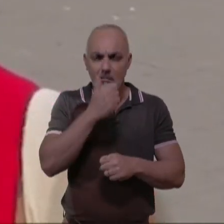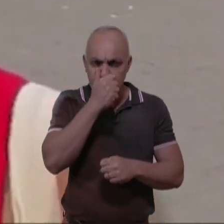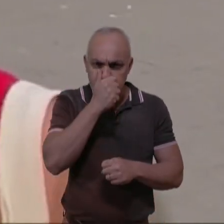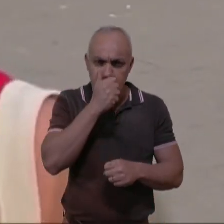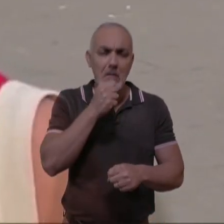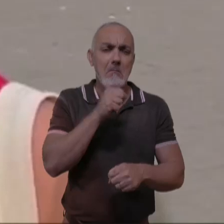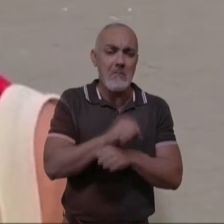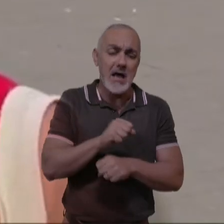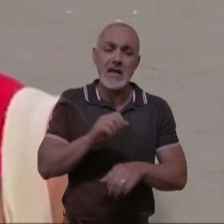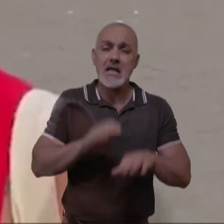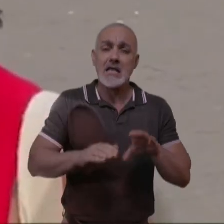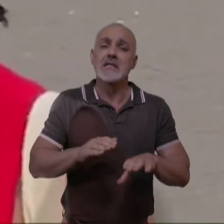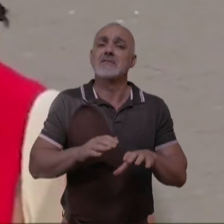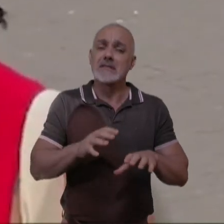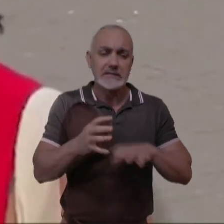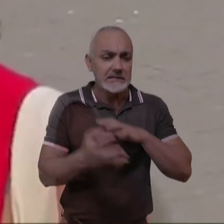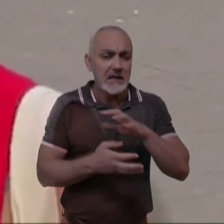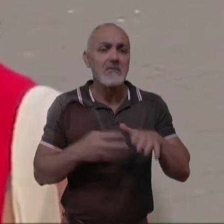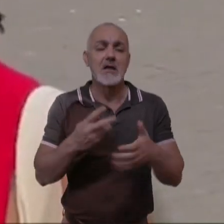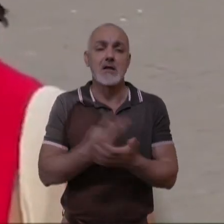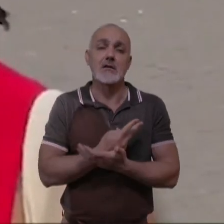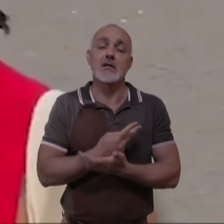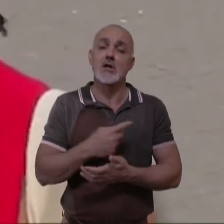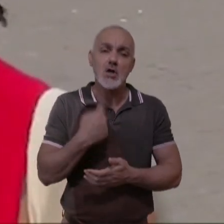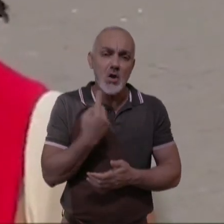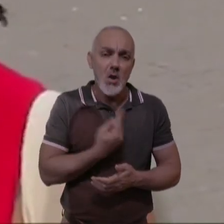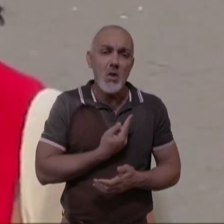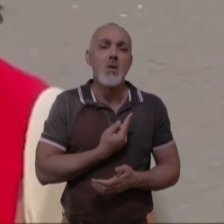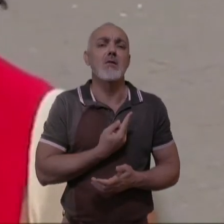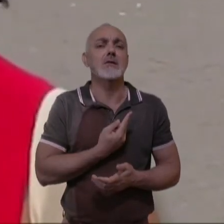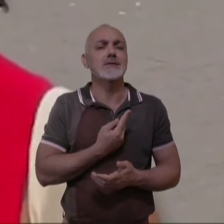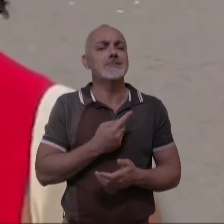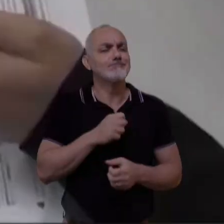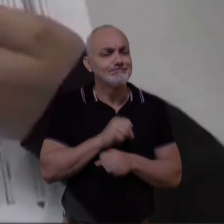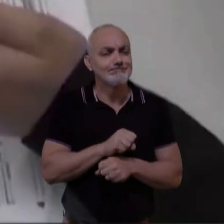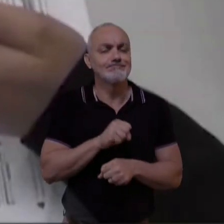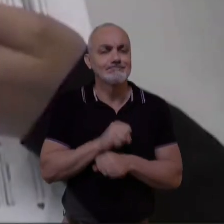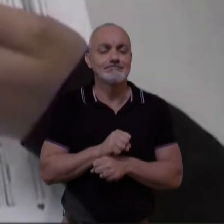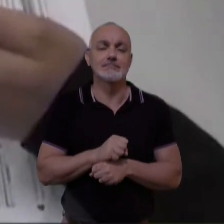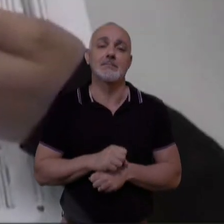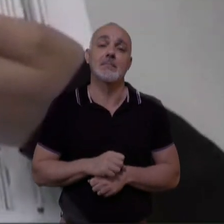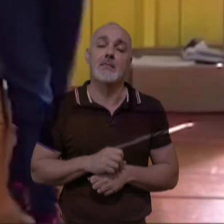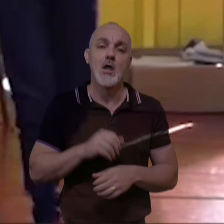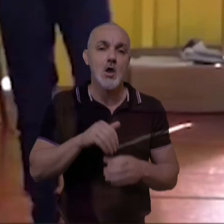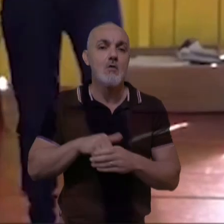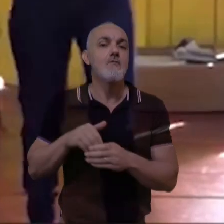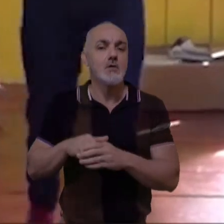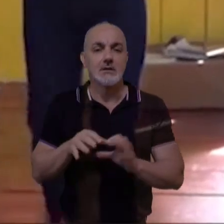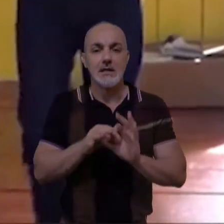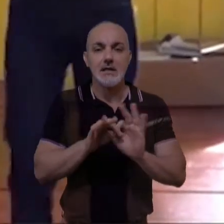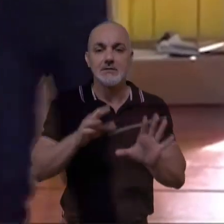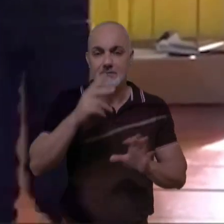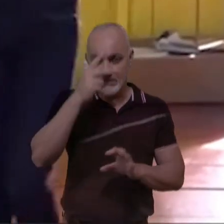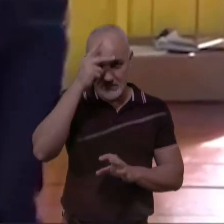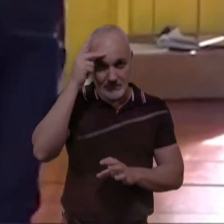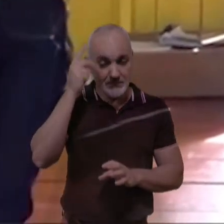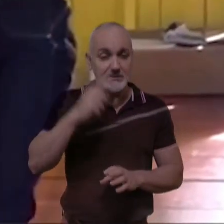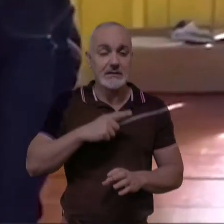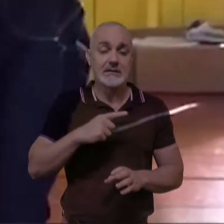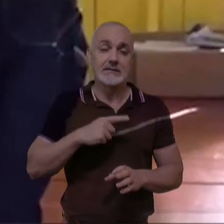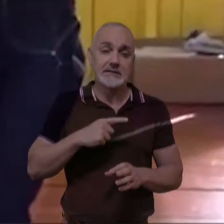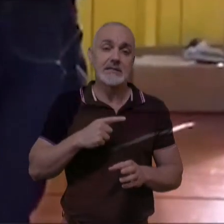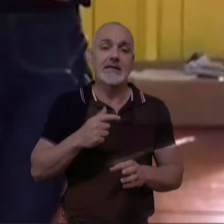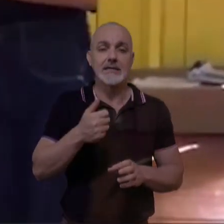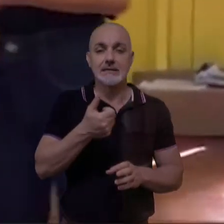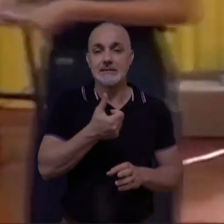para, às vezes, do nada dar greve e aí a gente fica muito, muito tempo esperando, né? O voto é facultativo para aqueles que têm entre